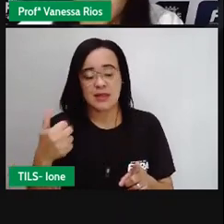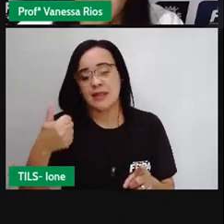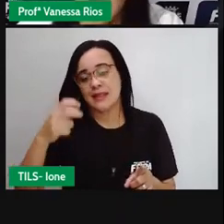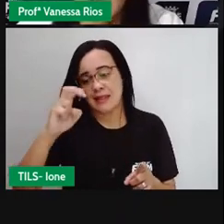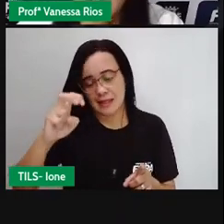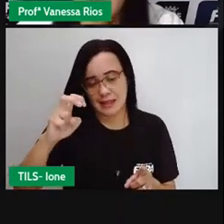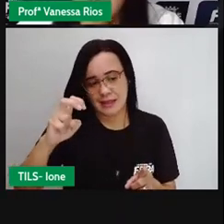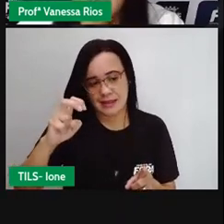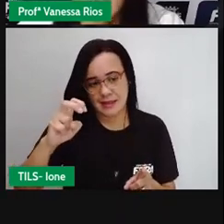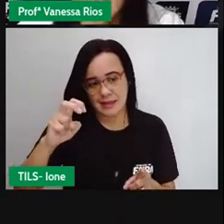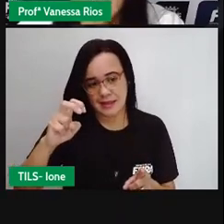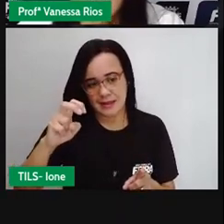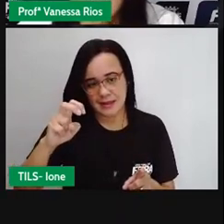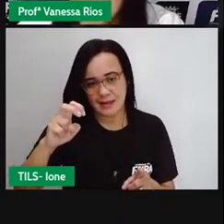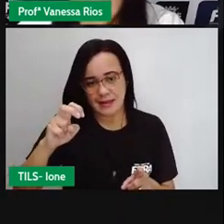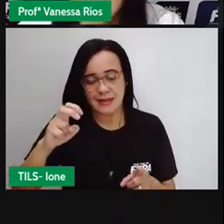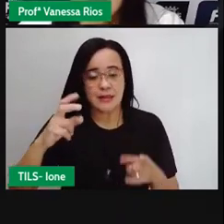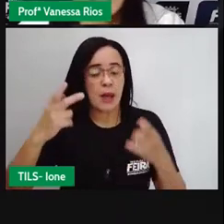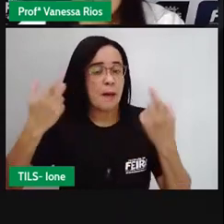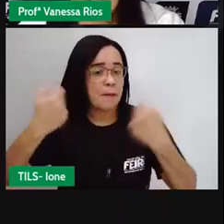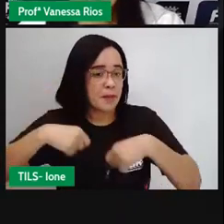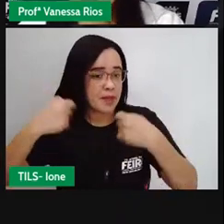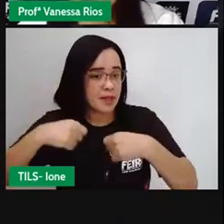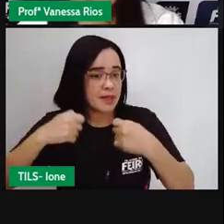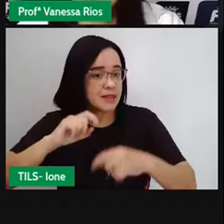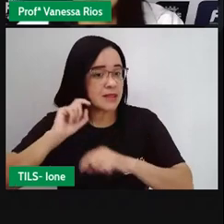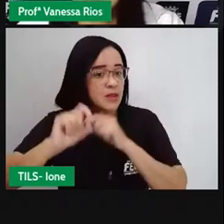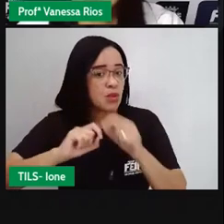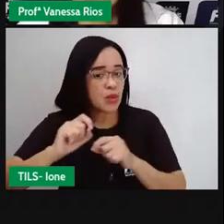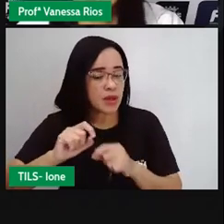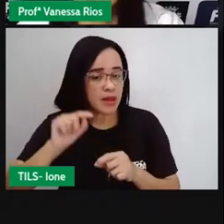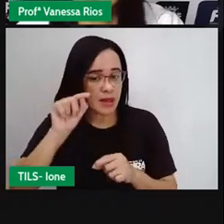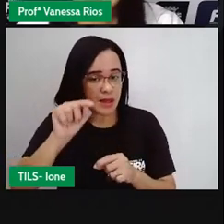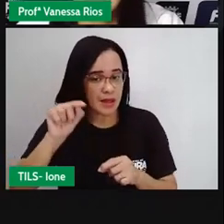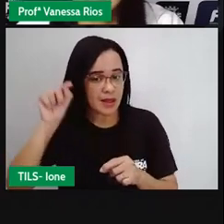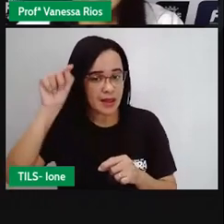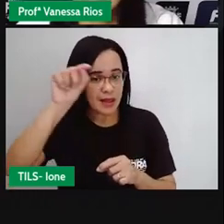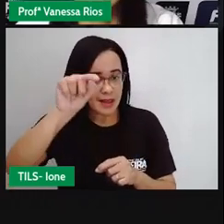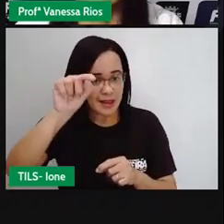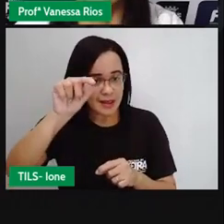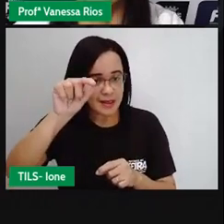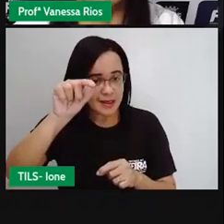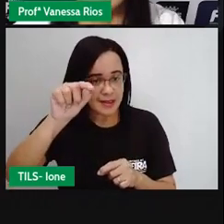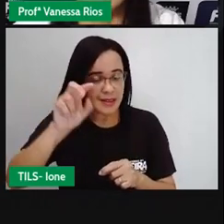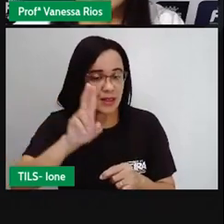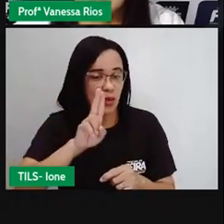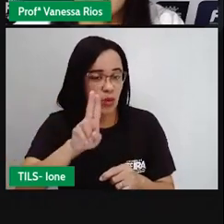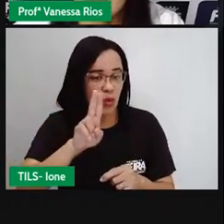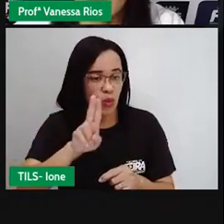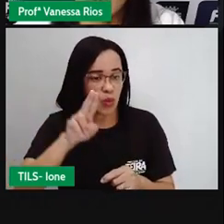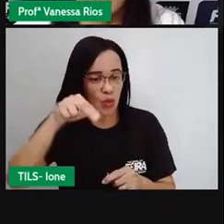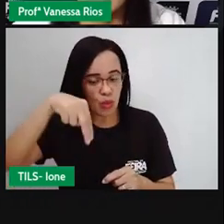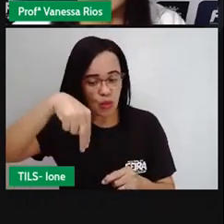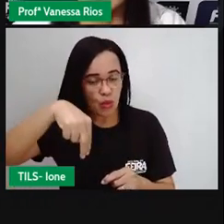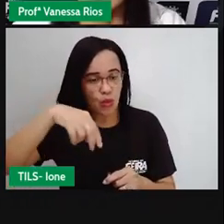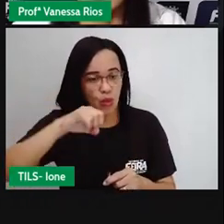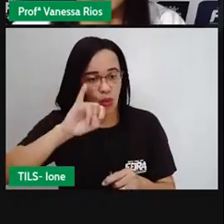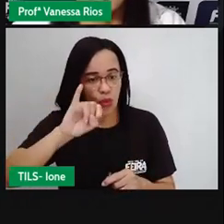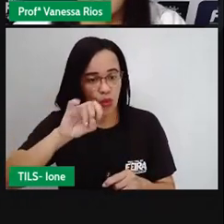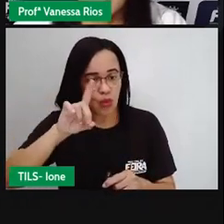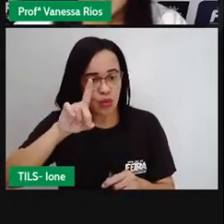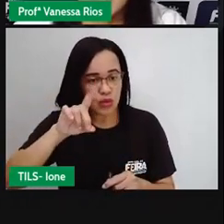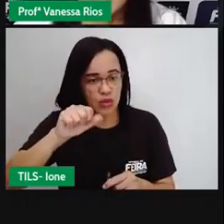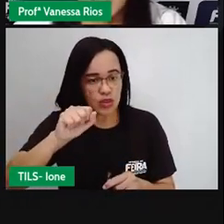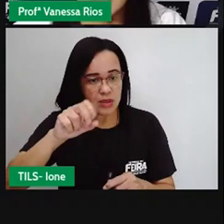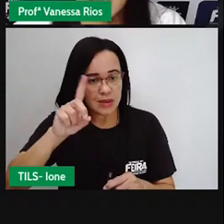posso porque aqui eu estou na fila das unidades então eu coloco o número que representa a unidade que é o cinco e o